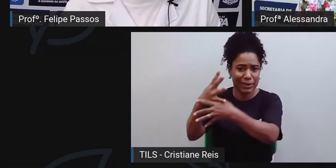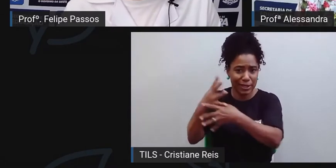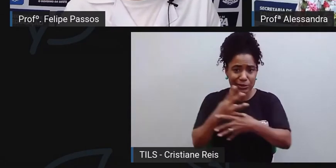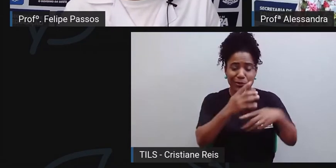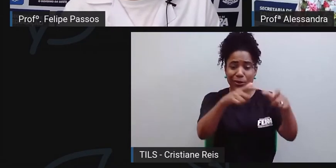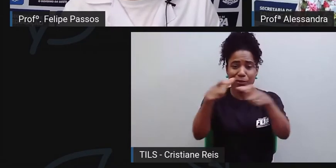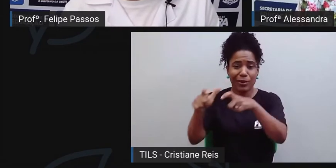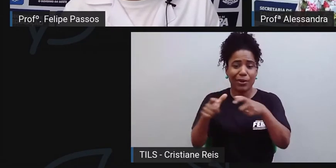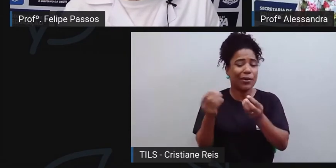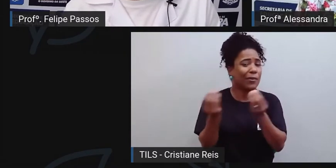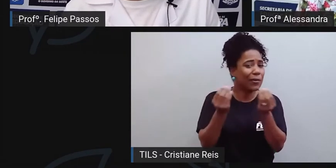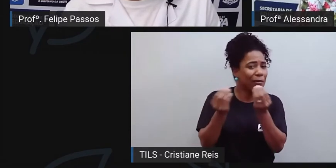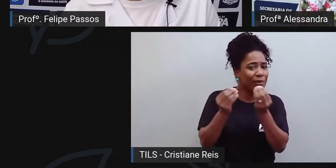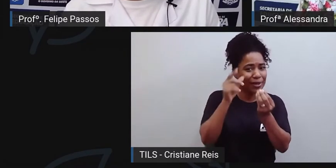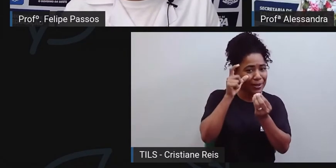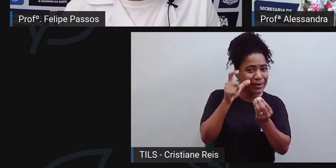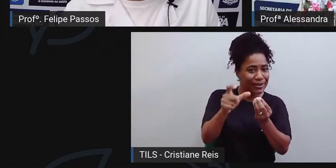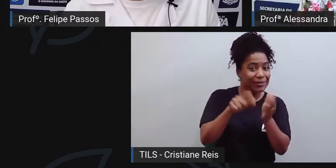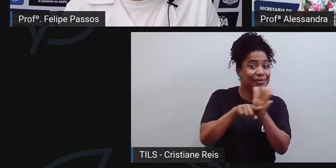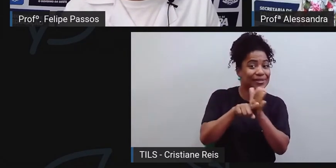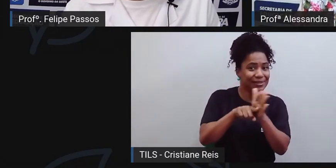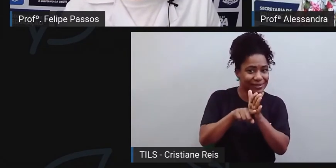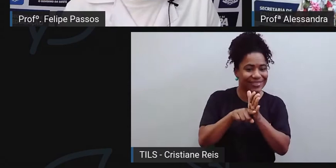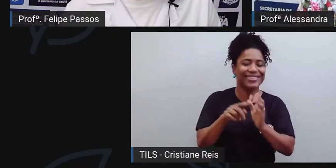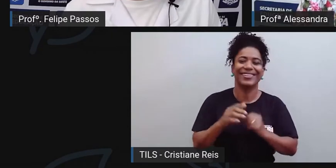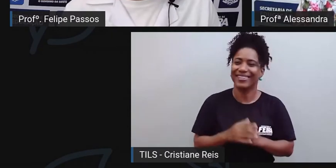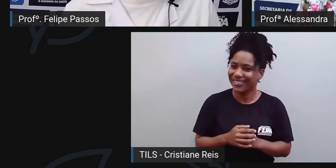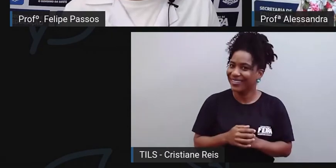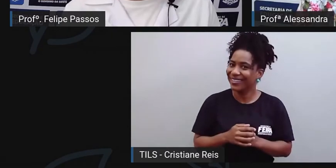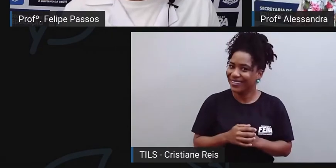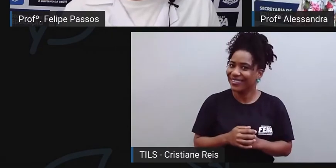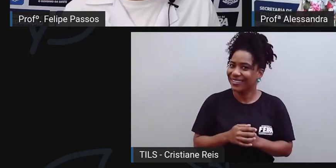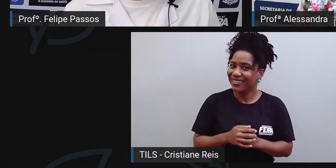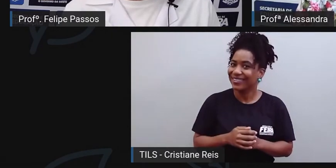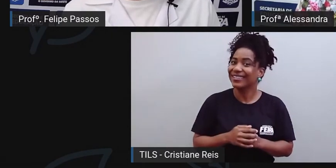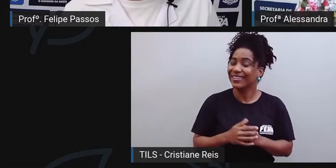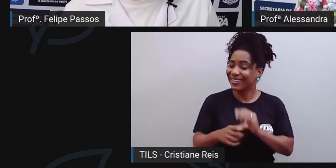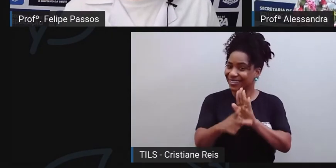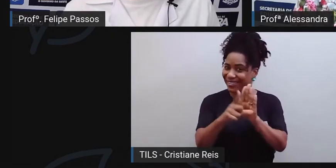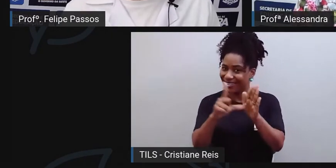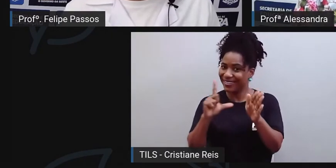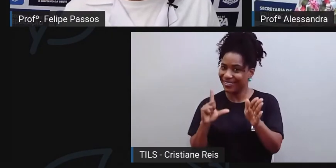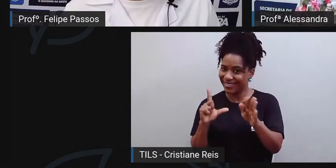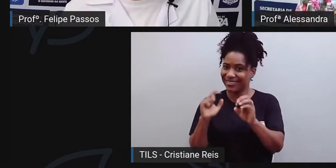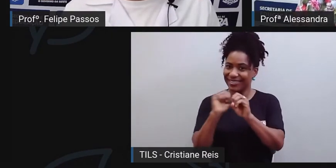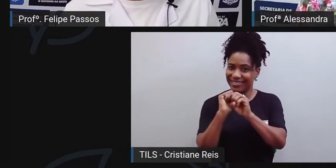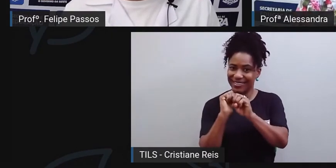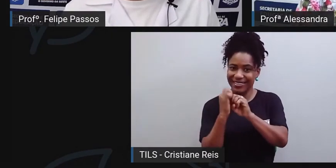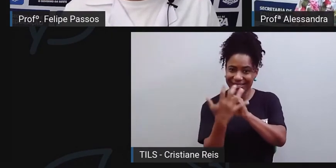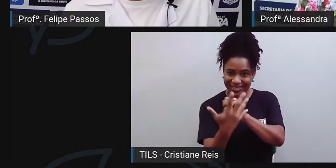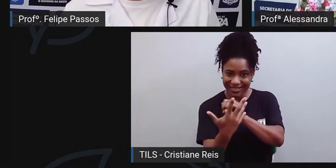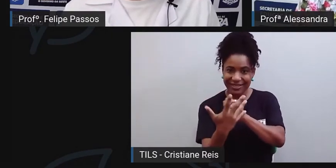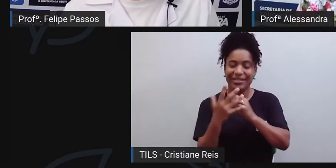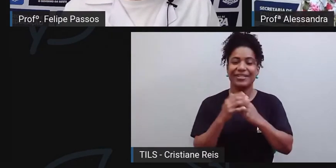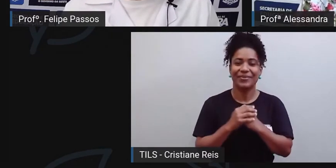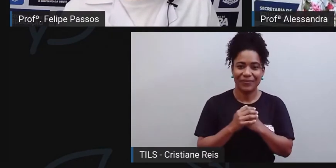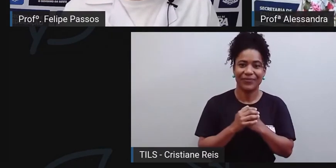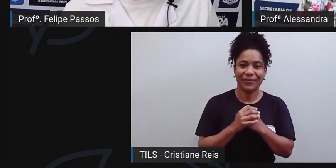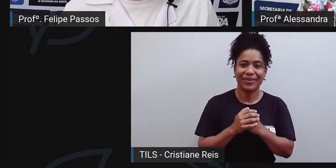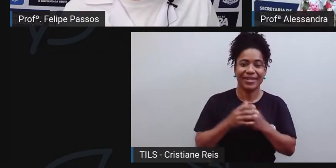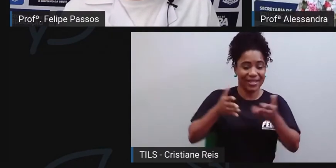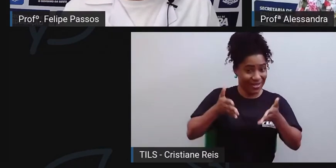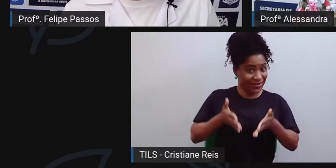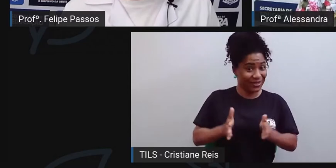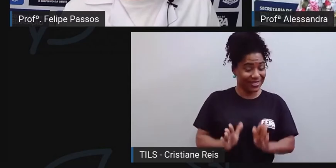Tá. Ele começa antes da academia. Eu sou feirense, né? Nasci aqui, vivo aqui